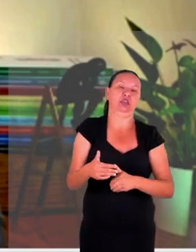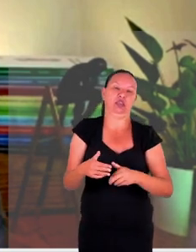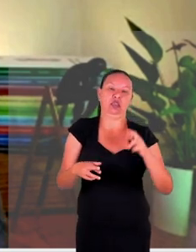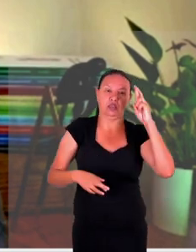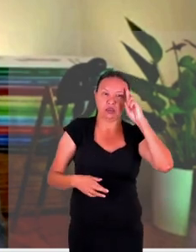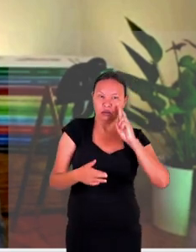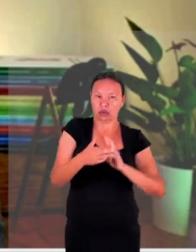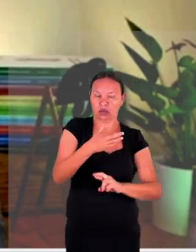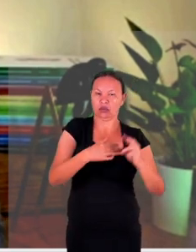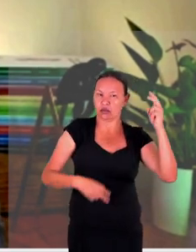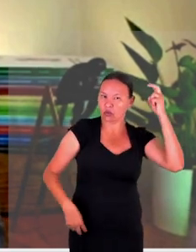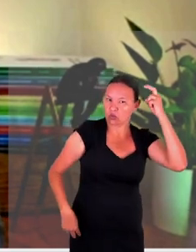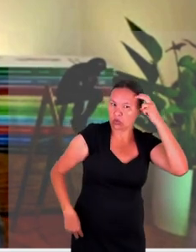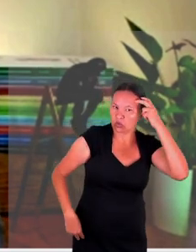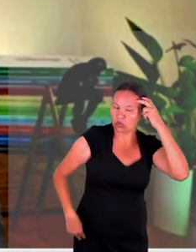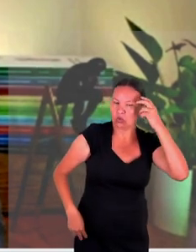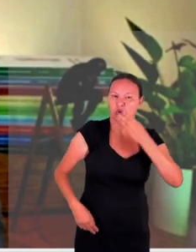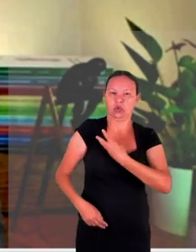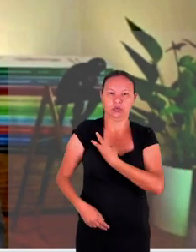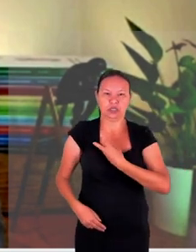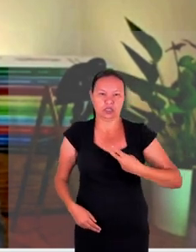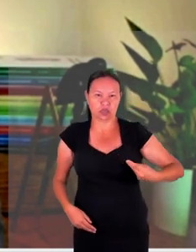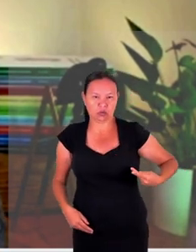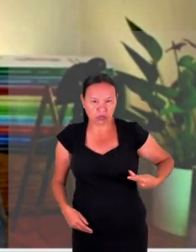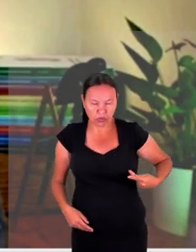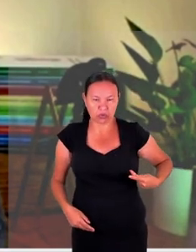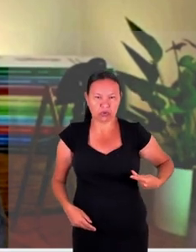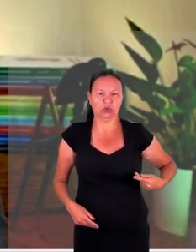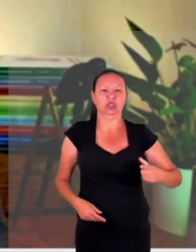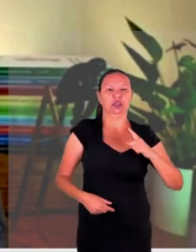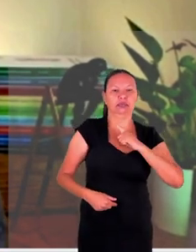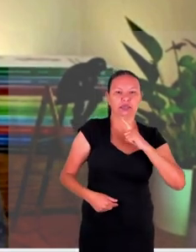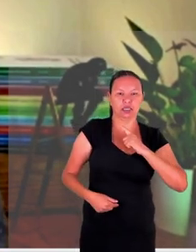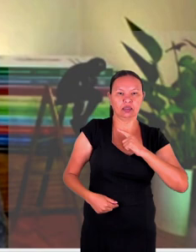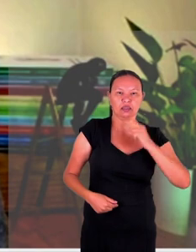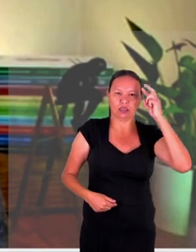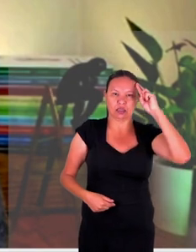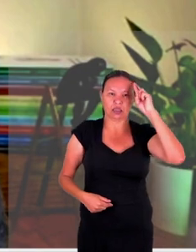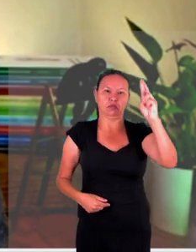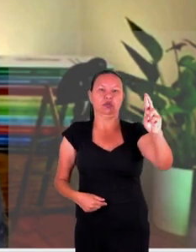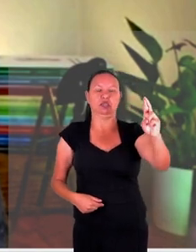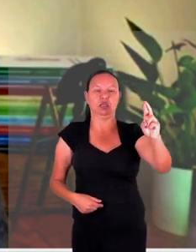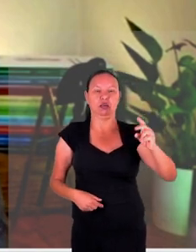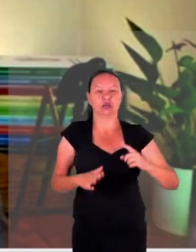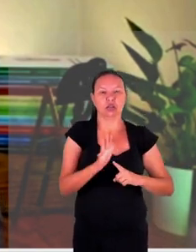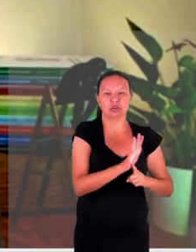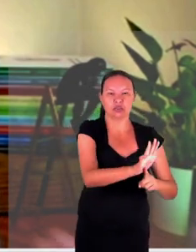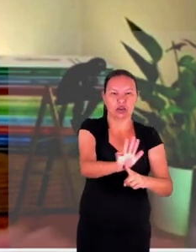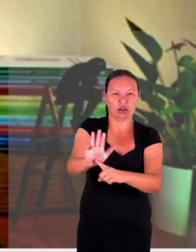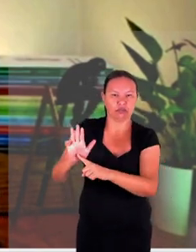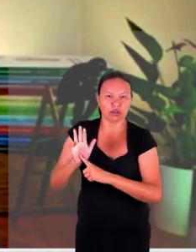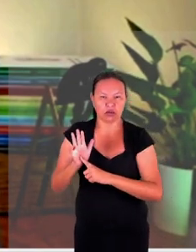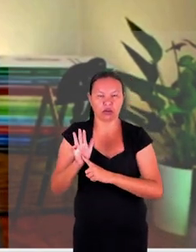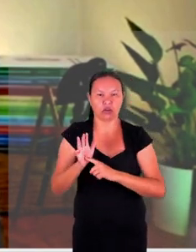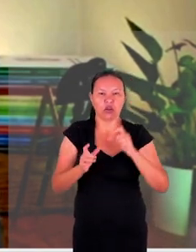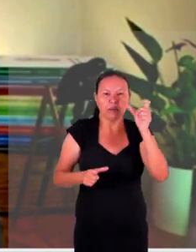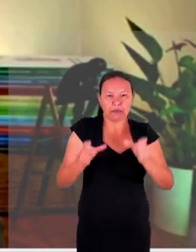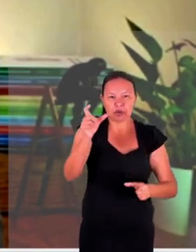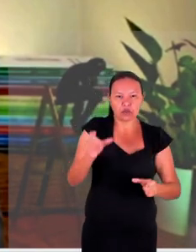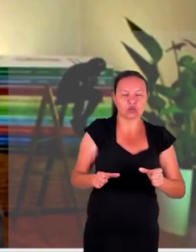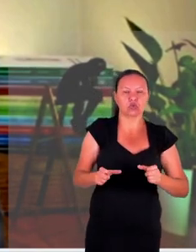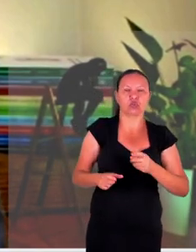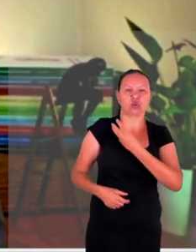aculturar o papel do Ministério Público deve incluir essa responsabilidade de transmitir não só para os órgãos